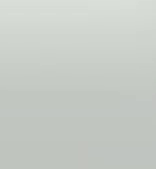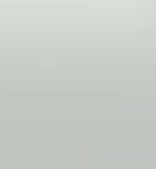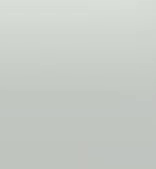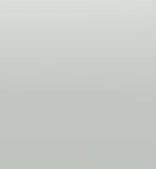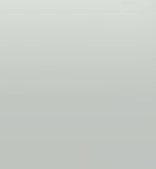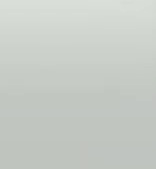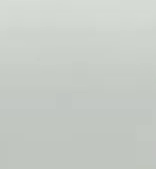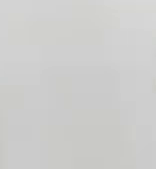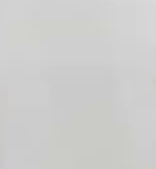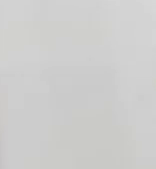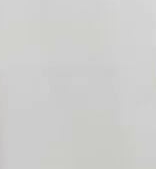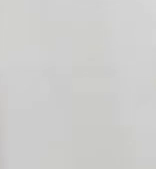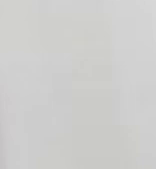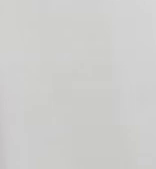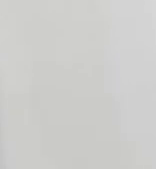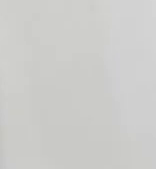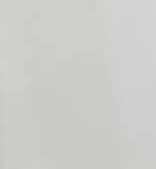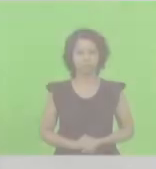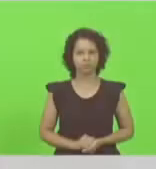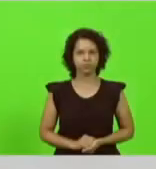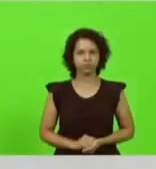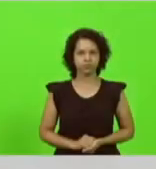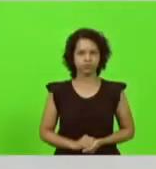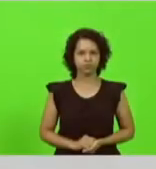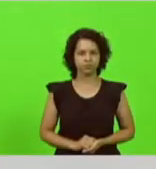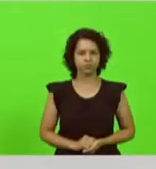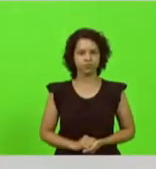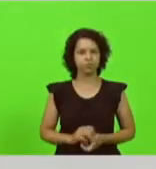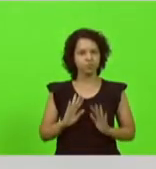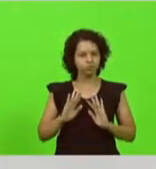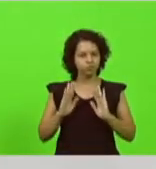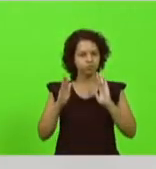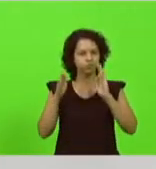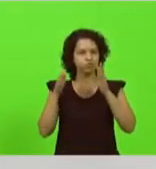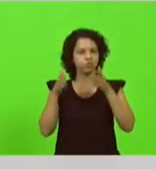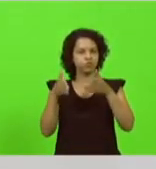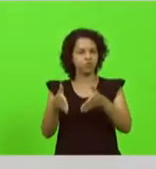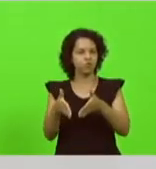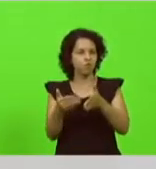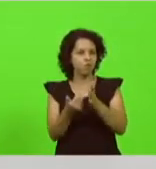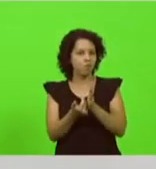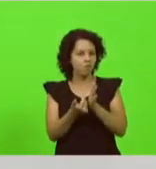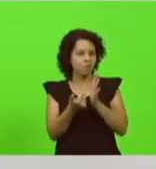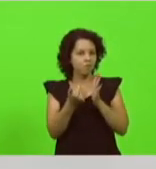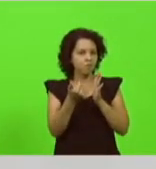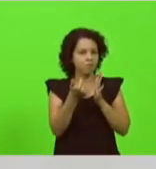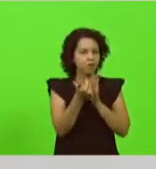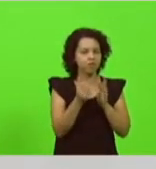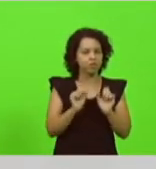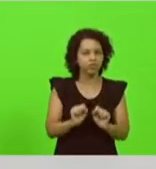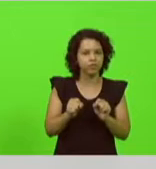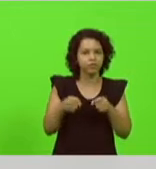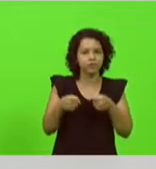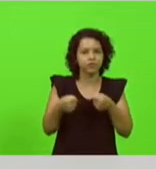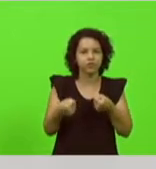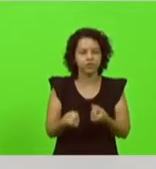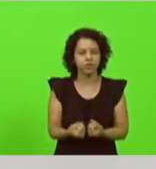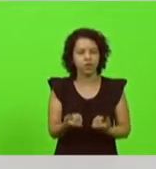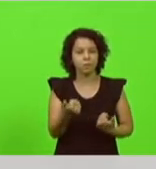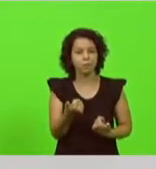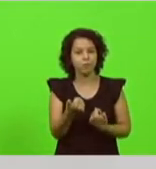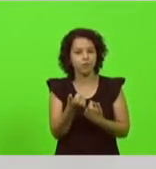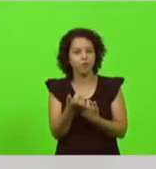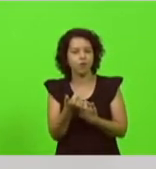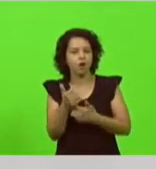Tenho na pauta municipalista foco maior e vou defender e apoiar ações que visam a defesa dos